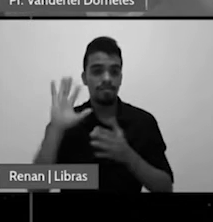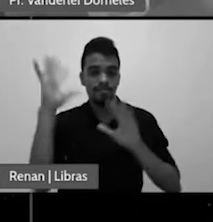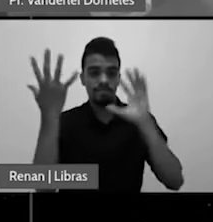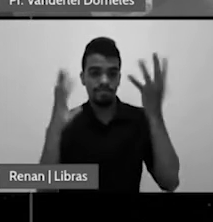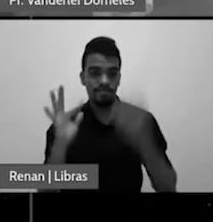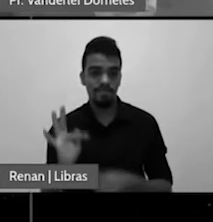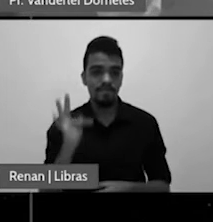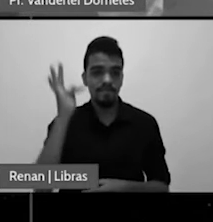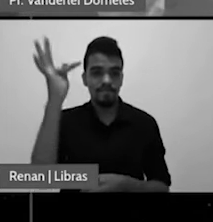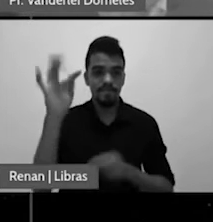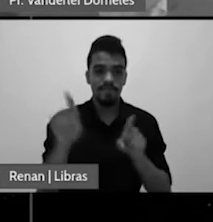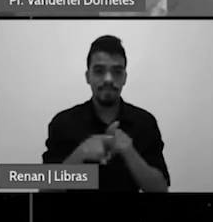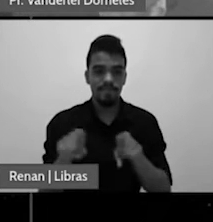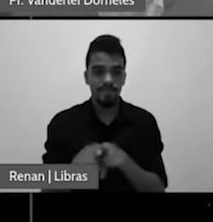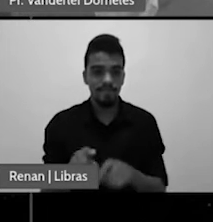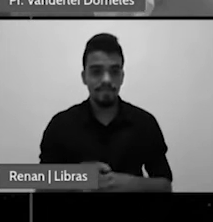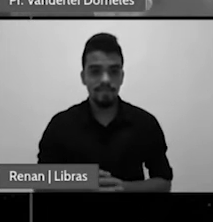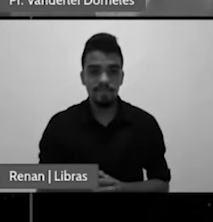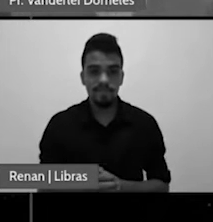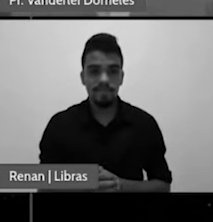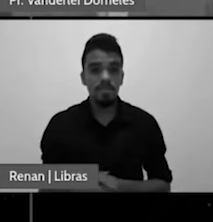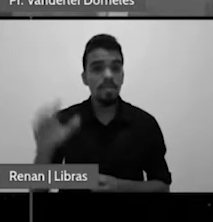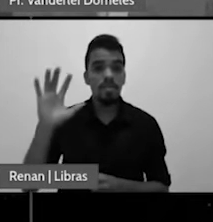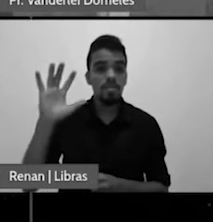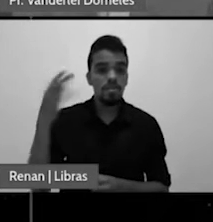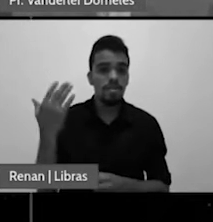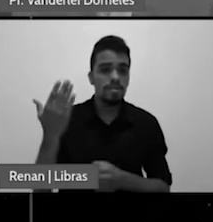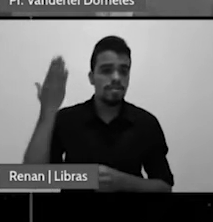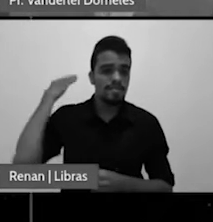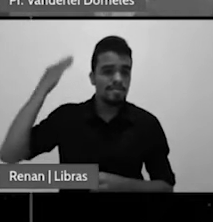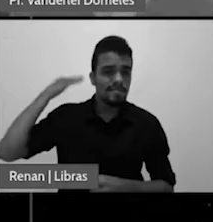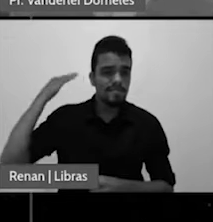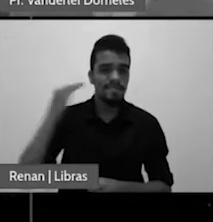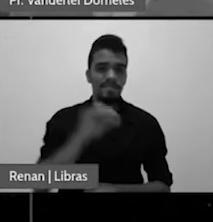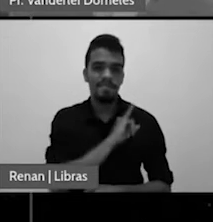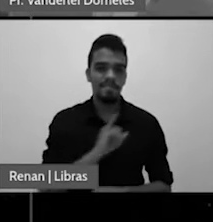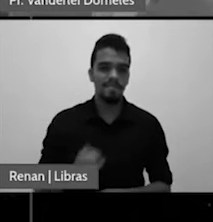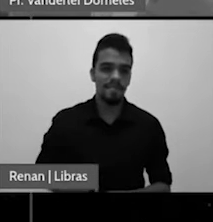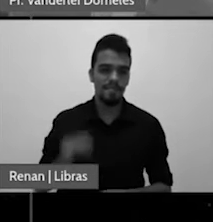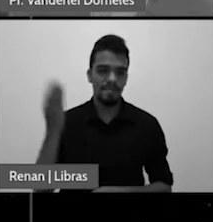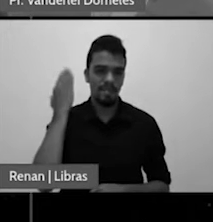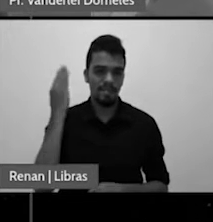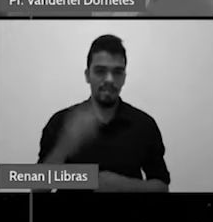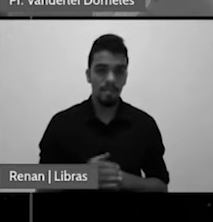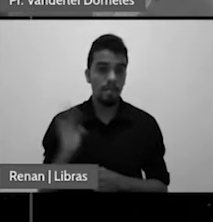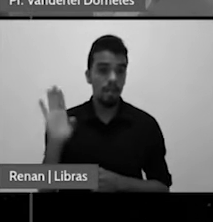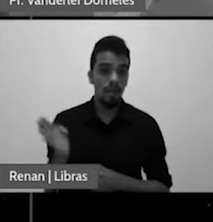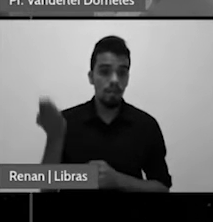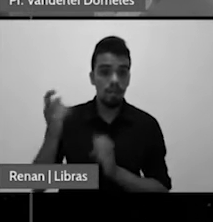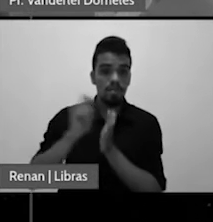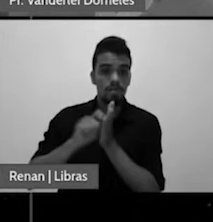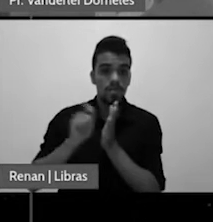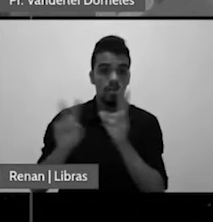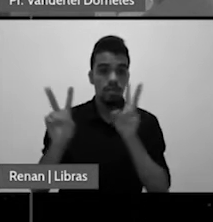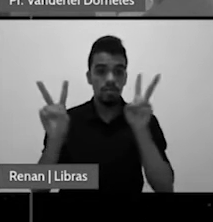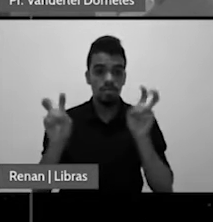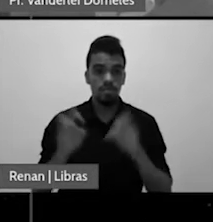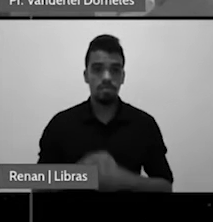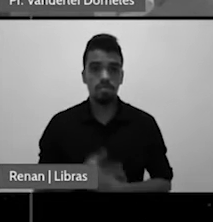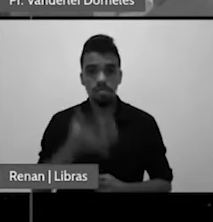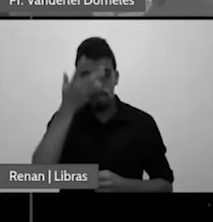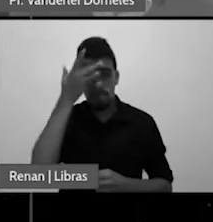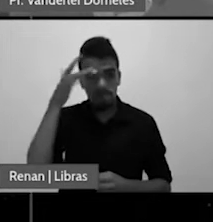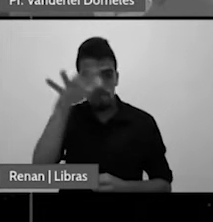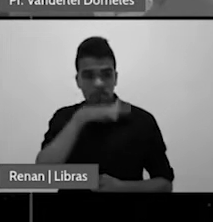vem desde os primeiros impérios. Mas antes disso, vamos lembrar algumas palavras de Allermite a respeito do assunto. Porque ela diz que os guardadores do sábado